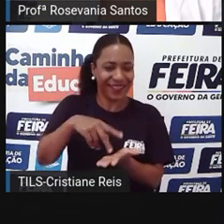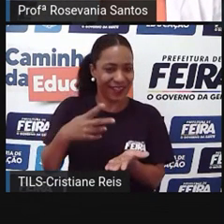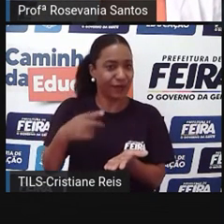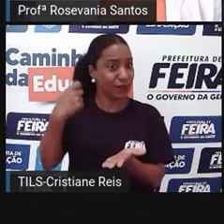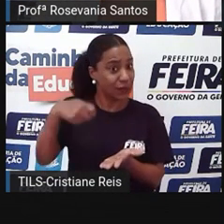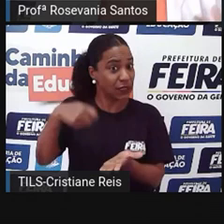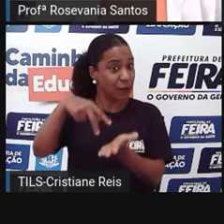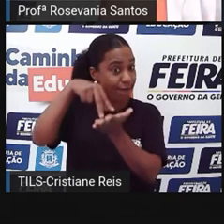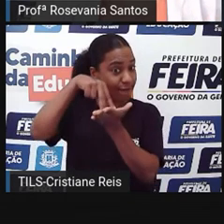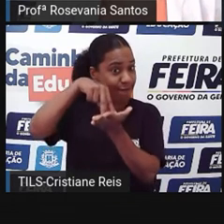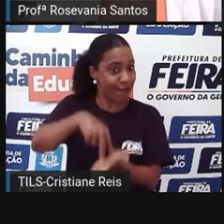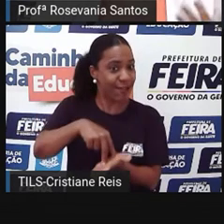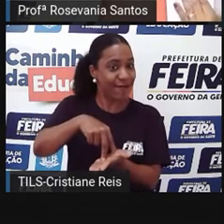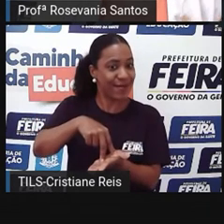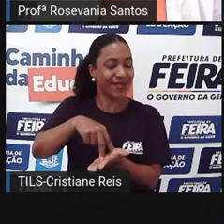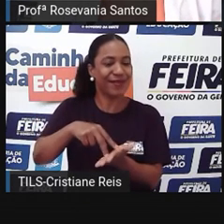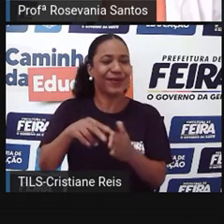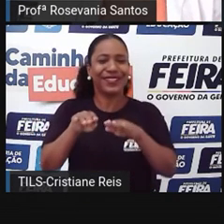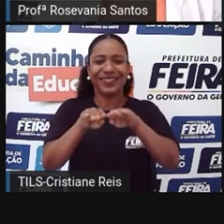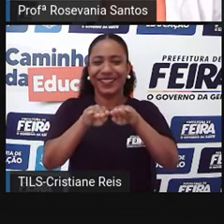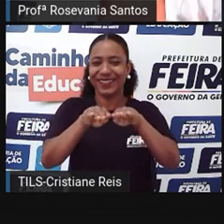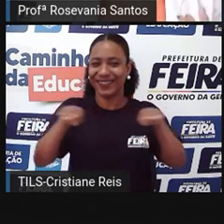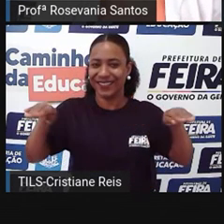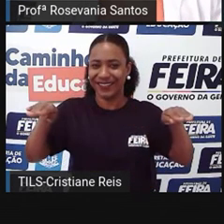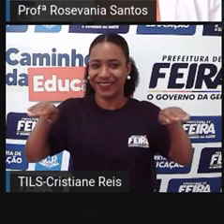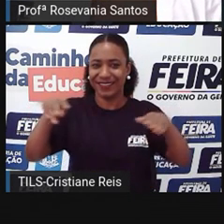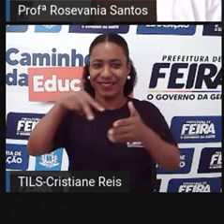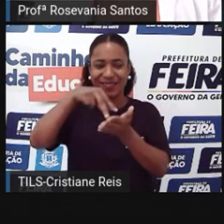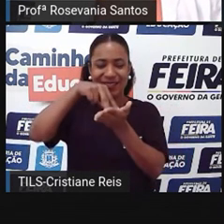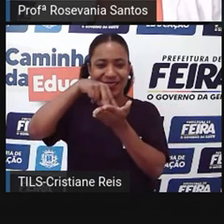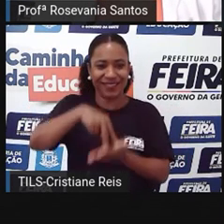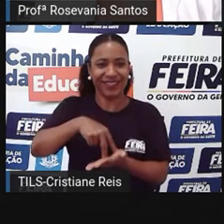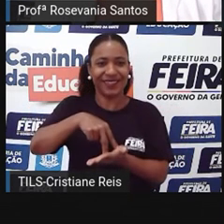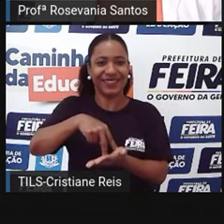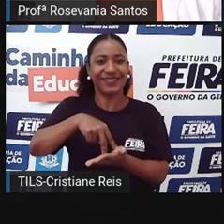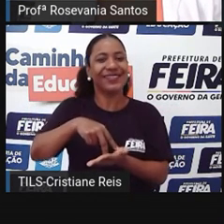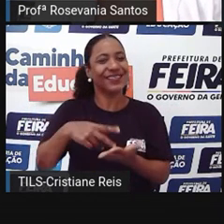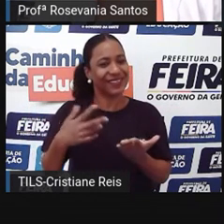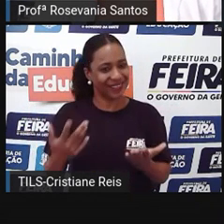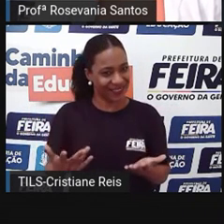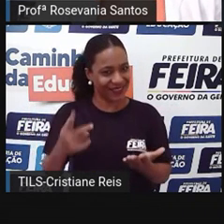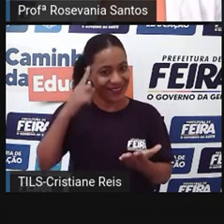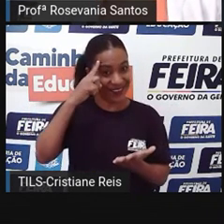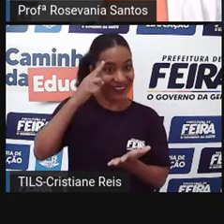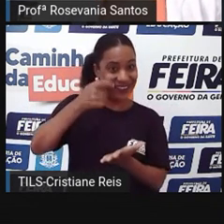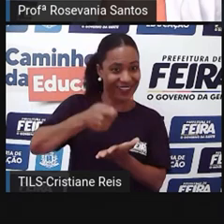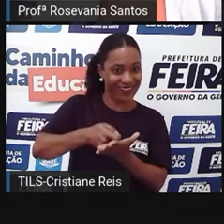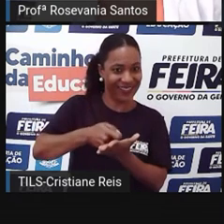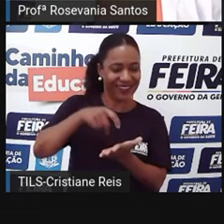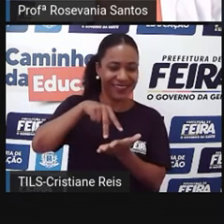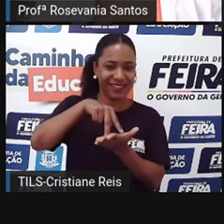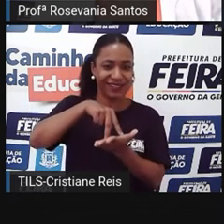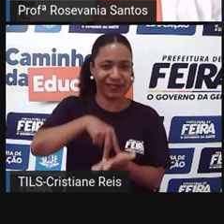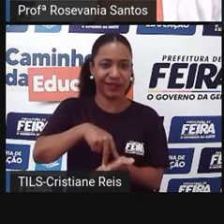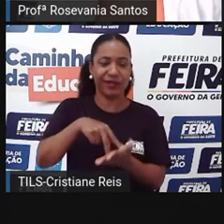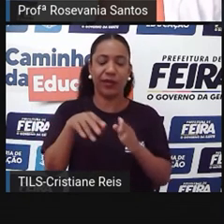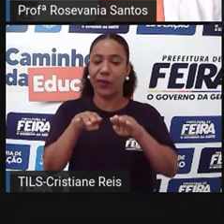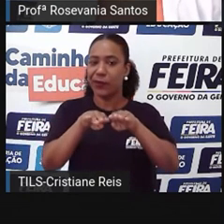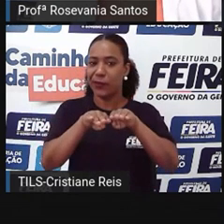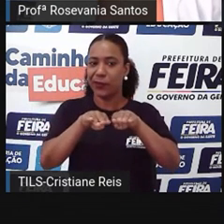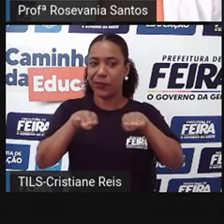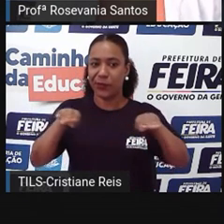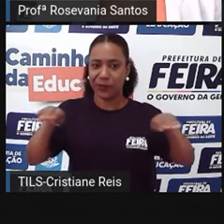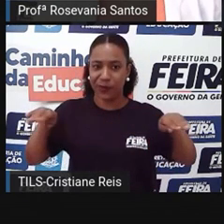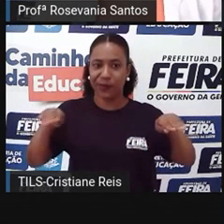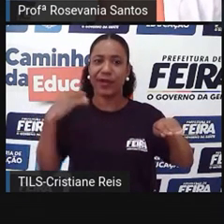pé ficado no chão, né, para dizer para a gente, vem achar o nosso norte, o nosso eixo. Então, essa ligação do ser humano, né, com os elementos do